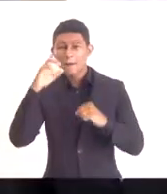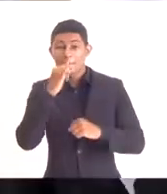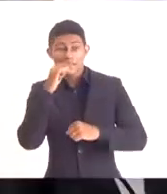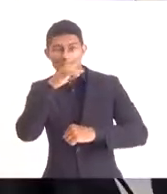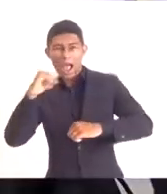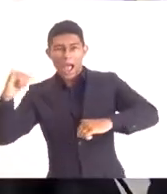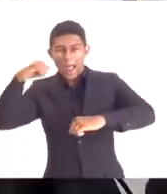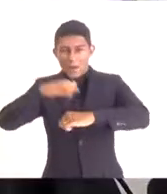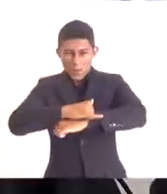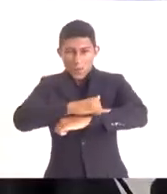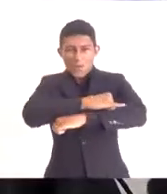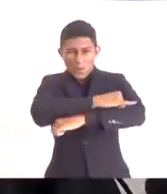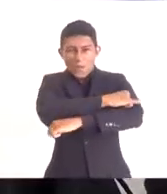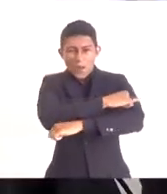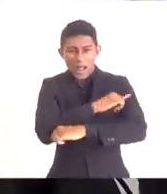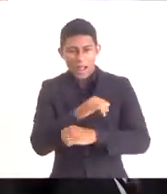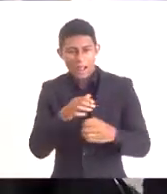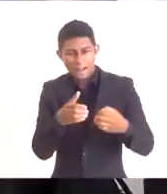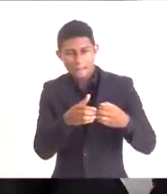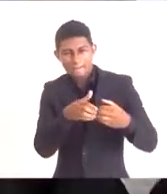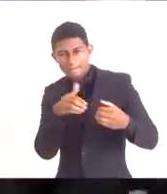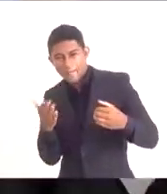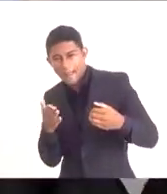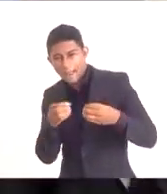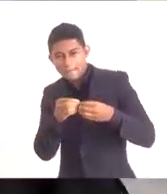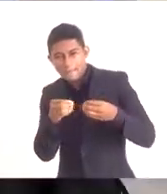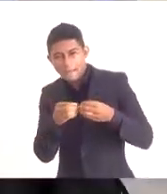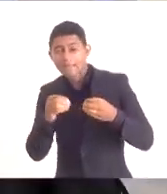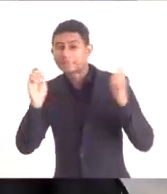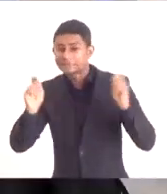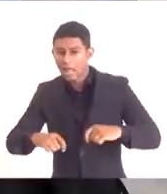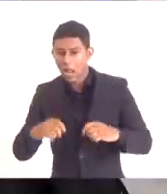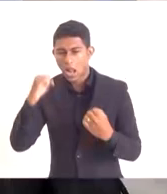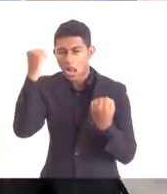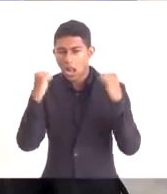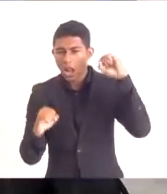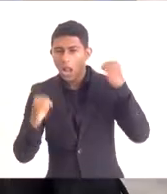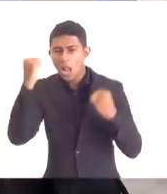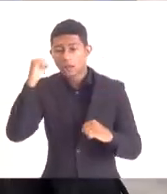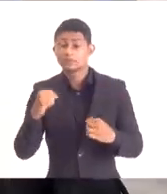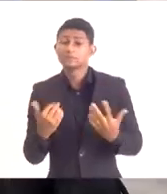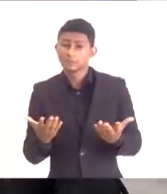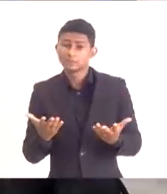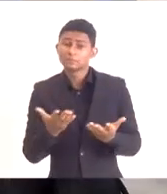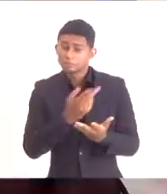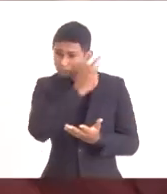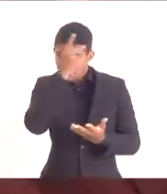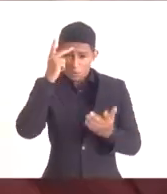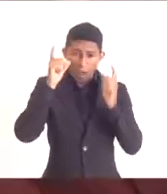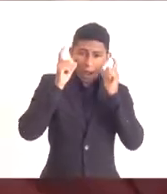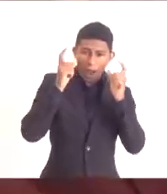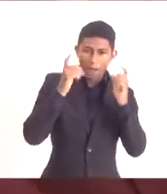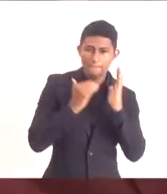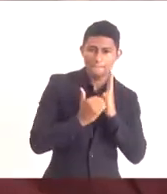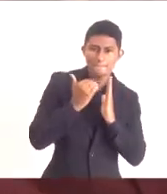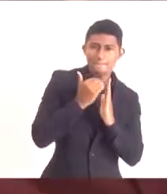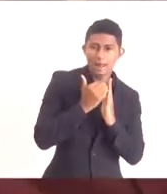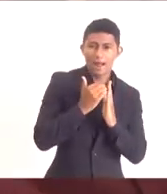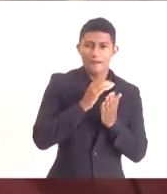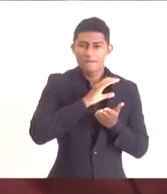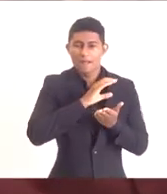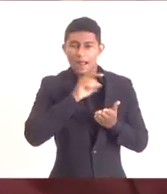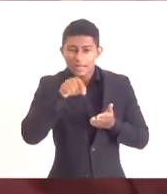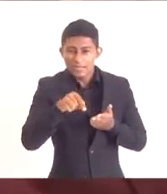aeroporto, que pode ser um investimento que vai trazer novos investimentos, inclusive para a região inteira. Uma